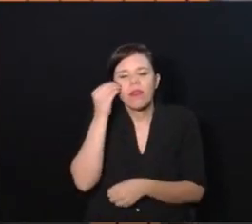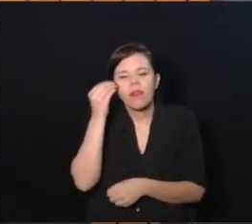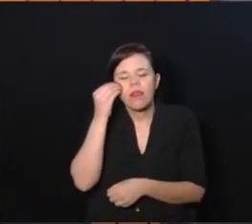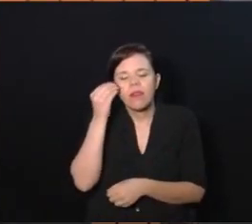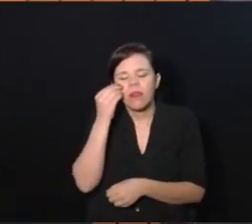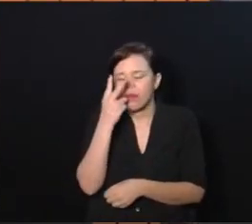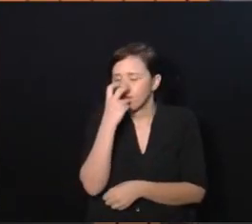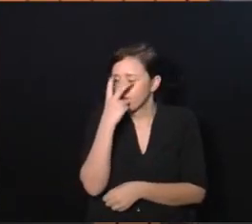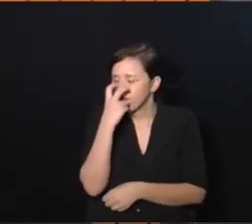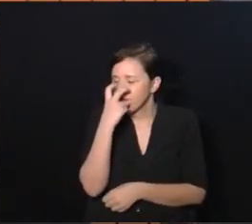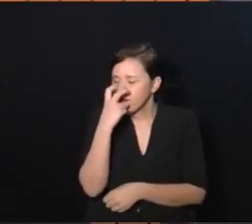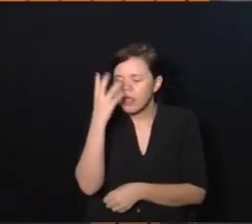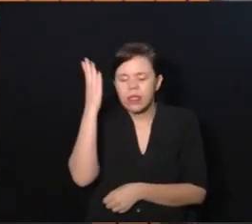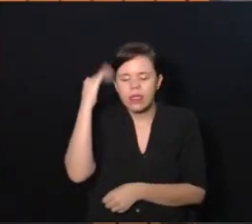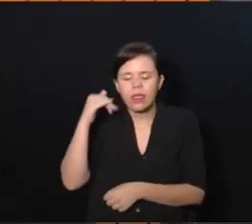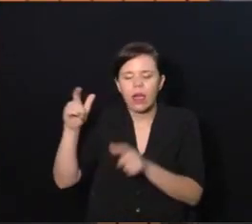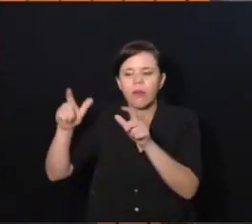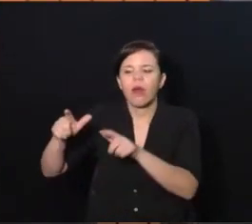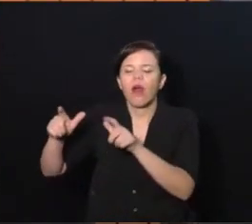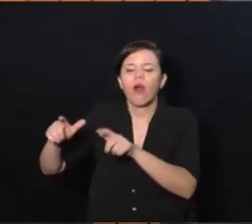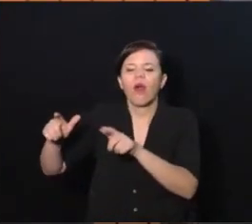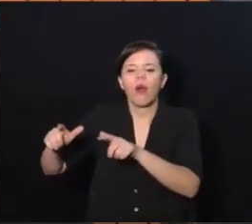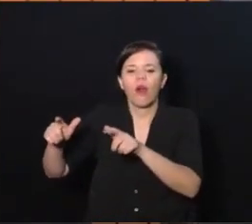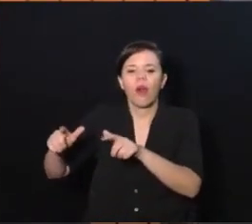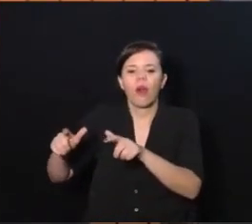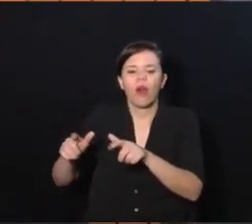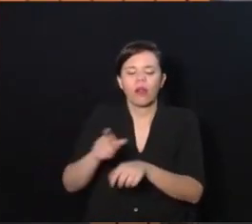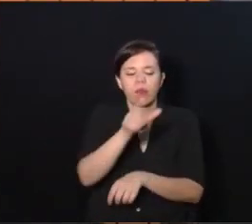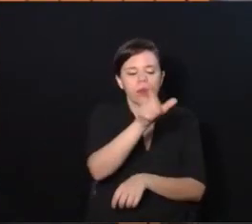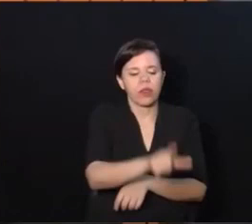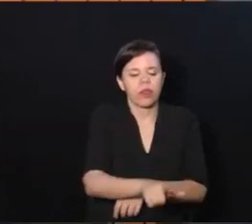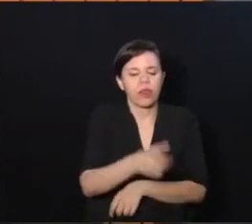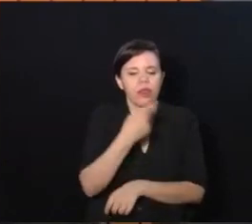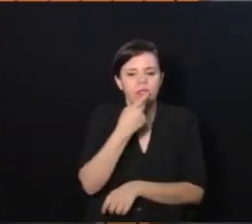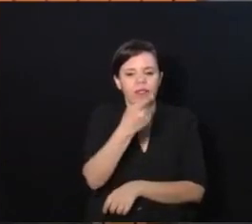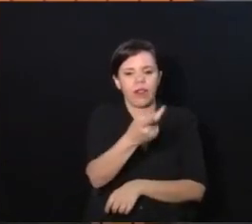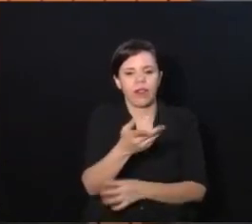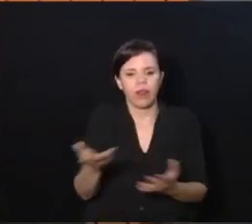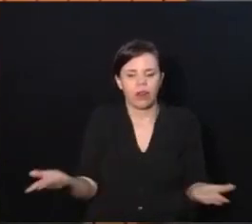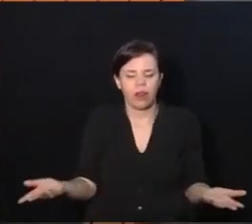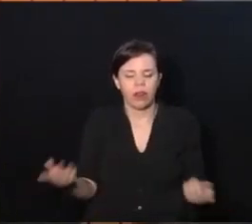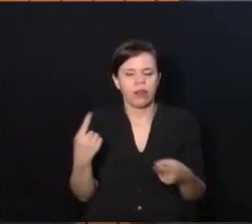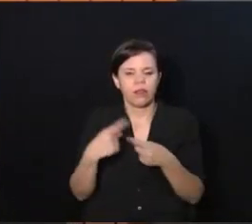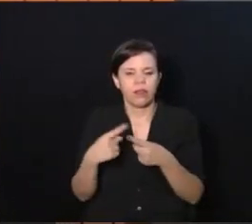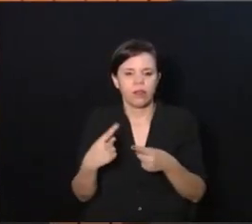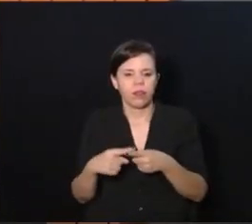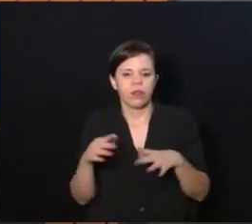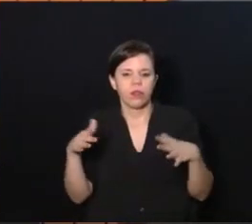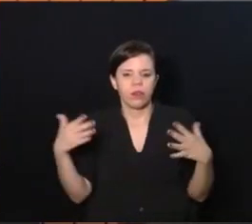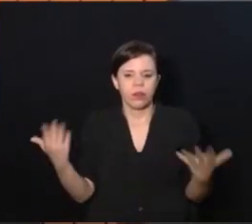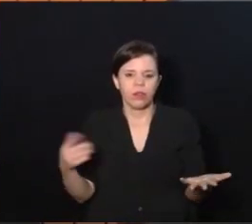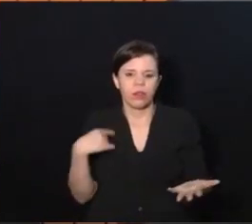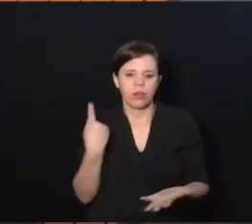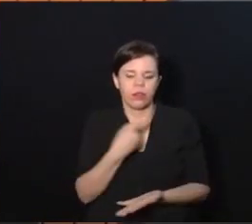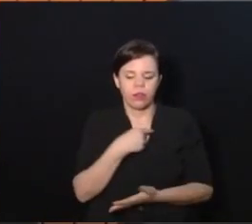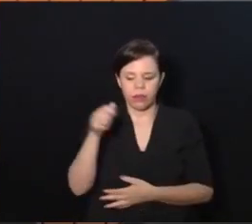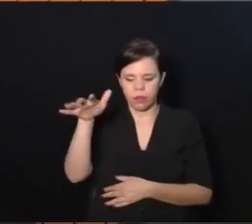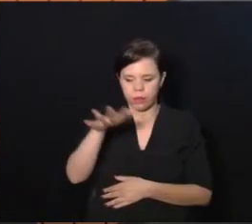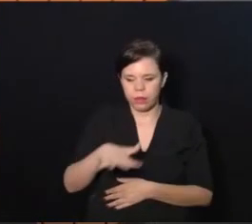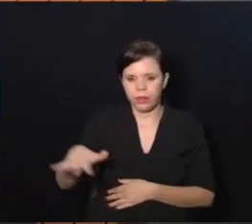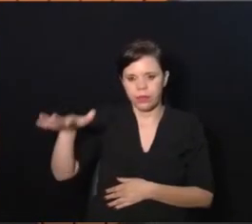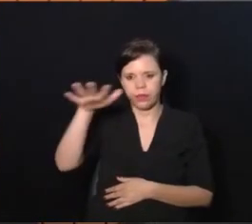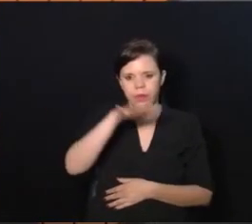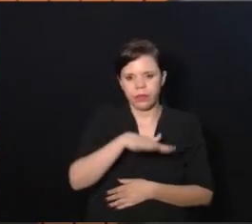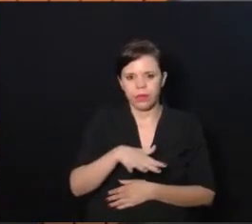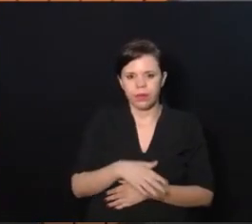visual saiba onde está a pessoa que está falando. Porque quando estamos em um ambiente cheio